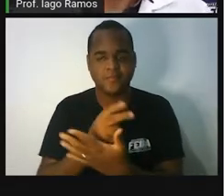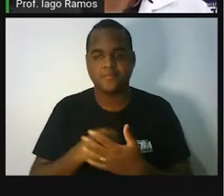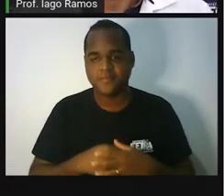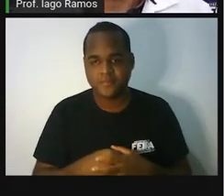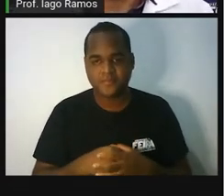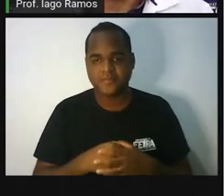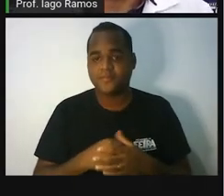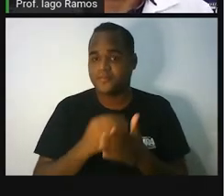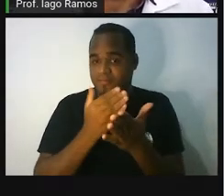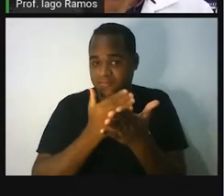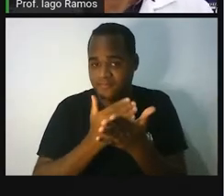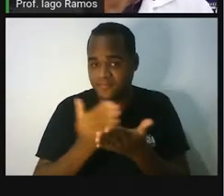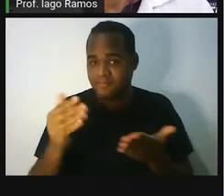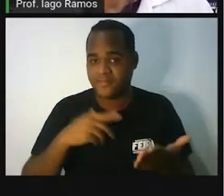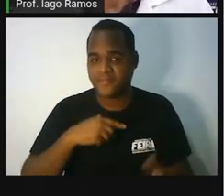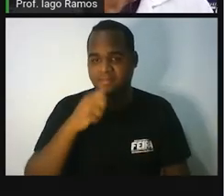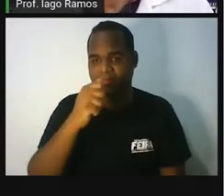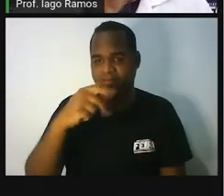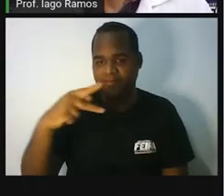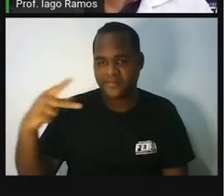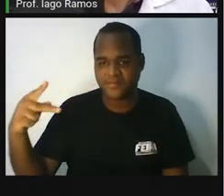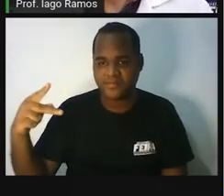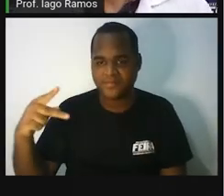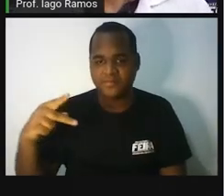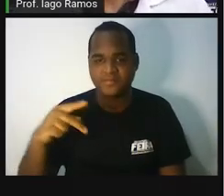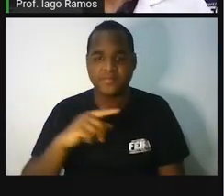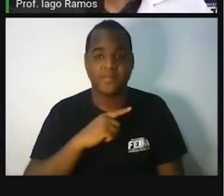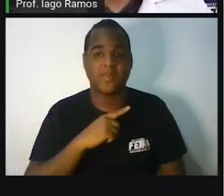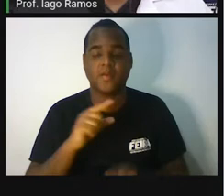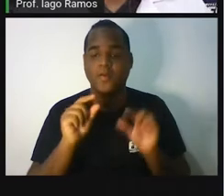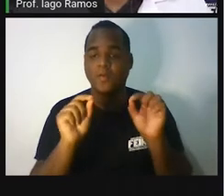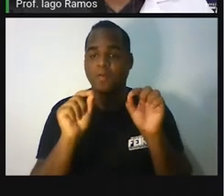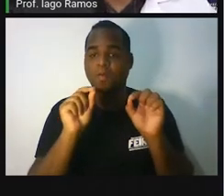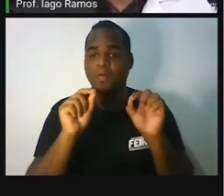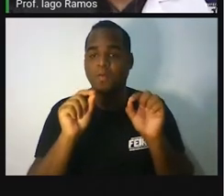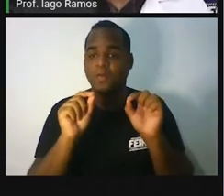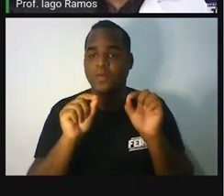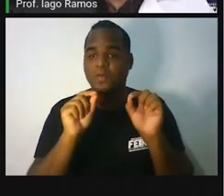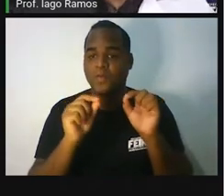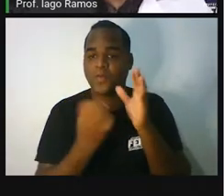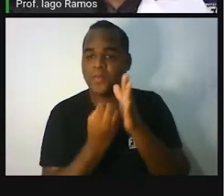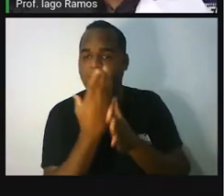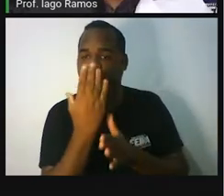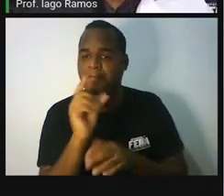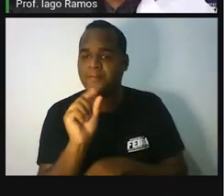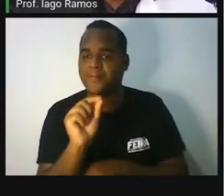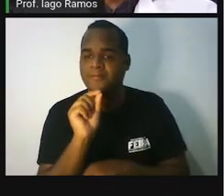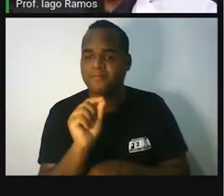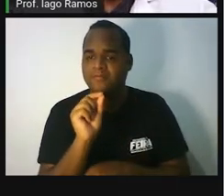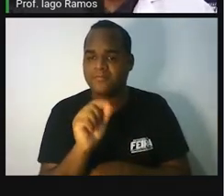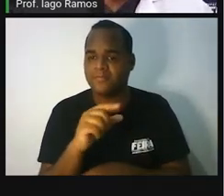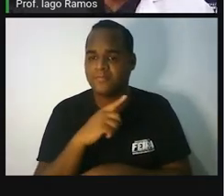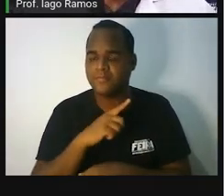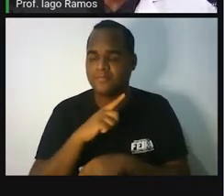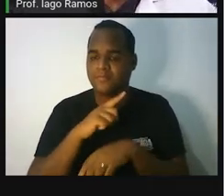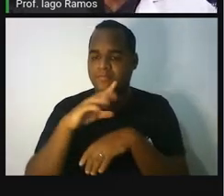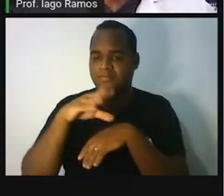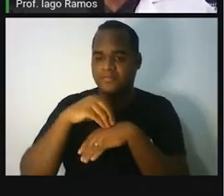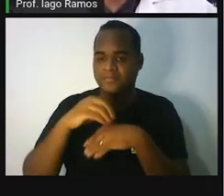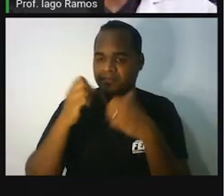vamos iniciar. Vamos clicar aqui. Opa! Apareceu alguma coisa. Clicou, a gente foi levado para algum lugar,